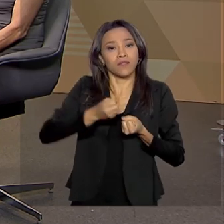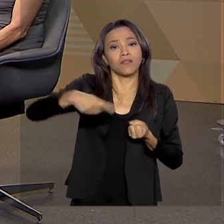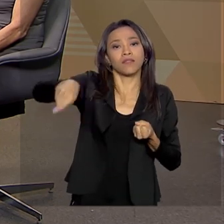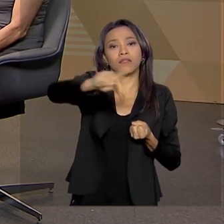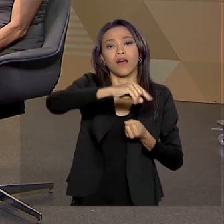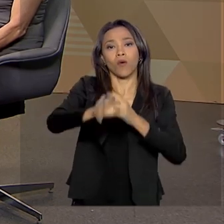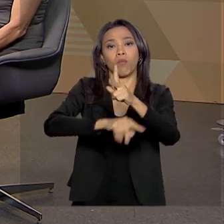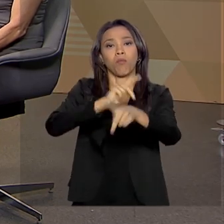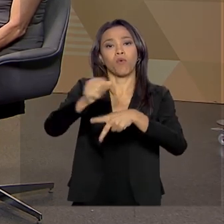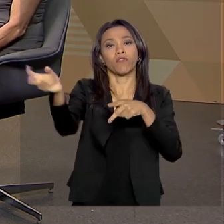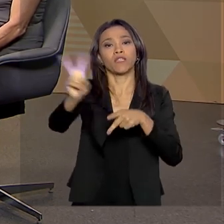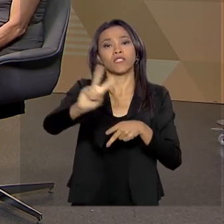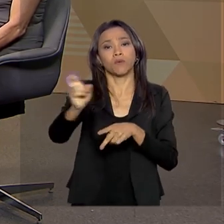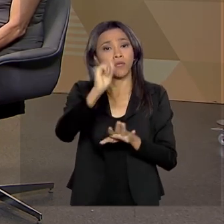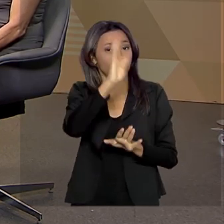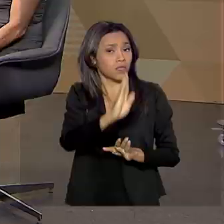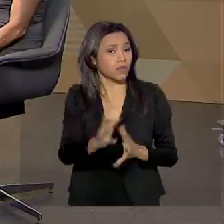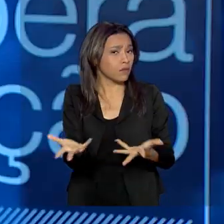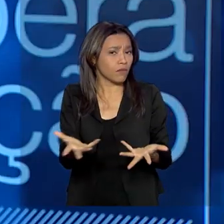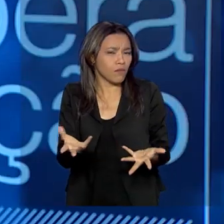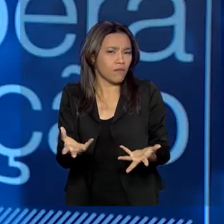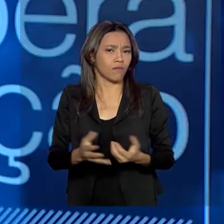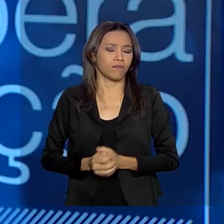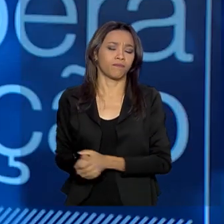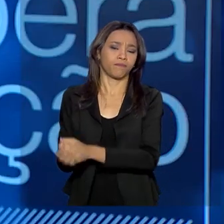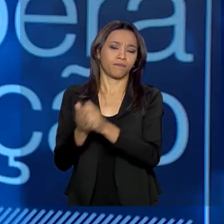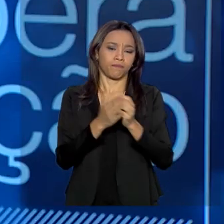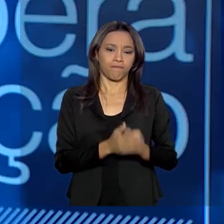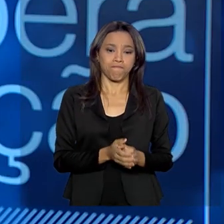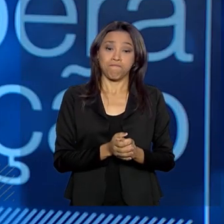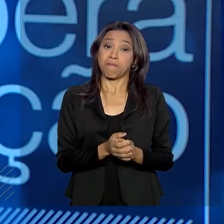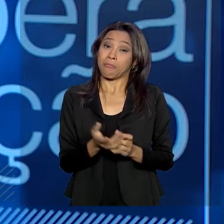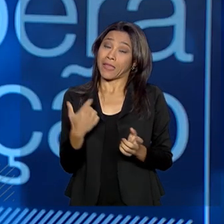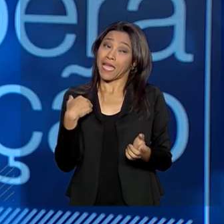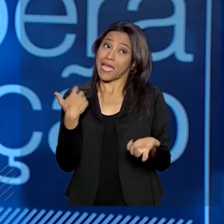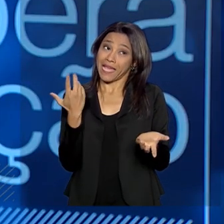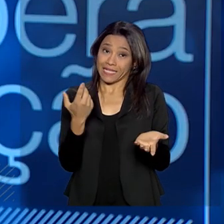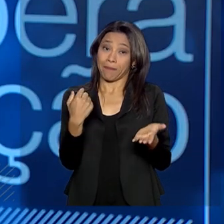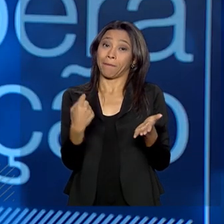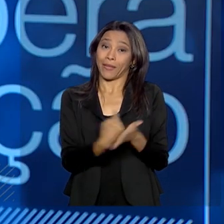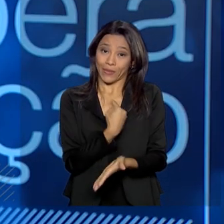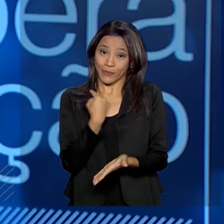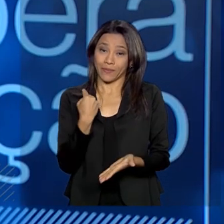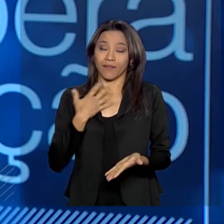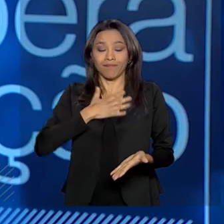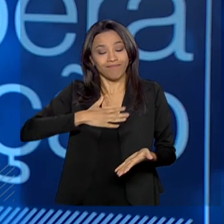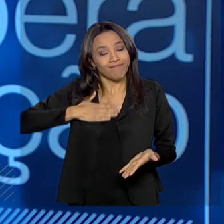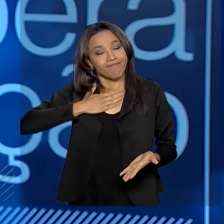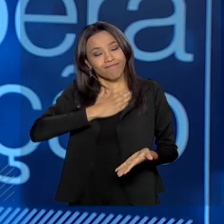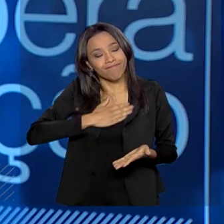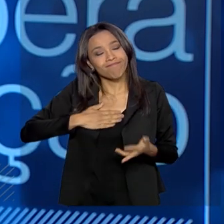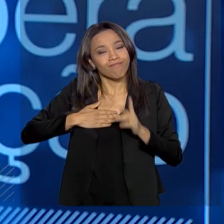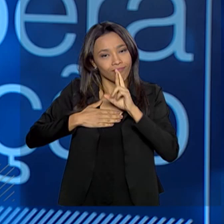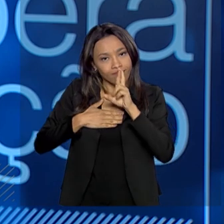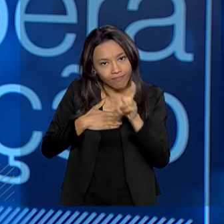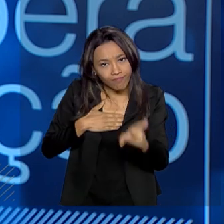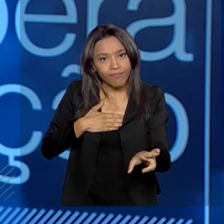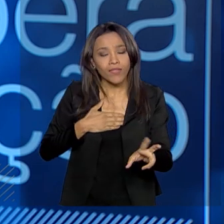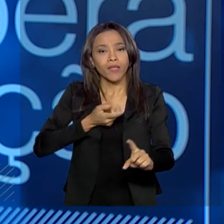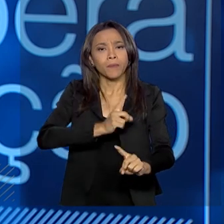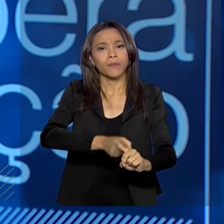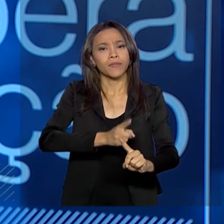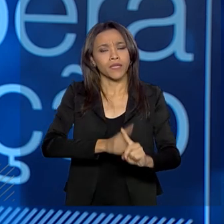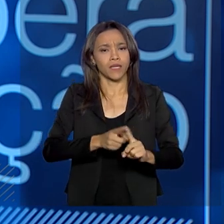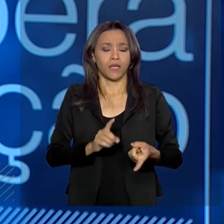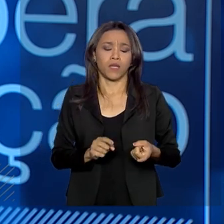aqui no Brasil? Bom, eu colho essa pergunta com uma grande satisfação, porque a operação